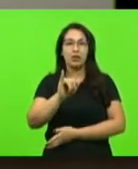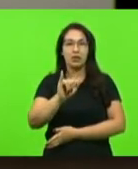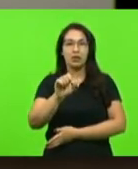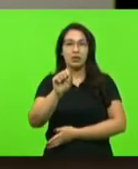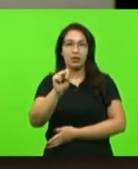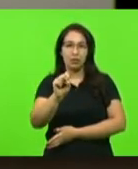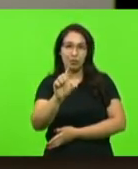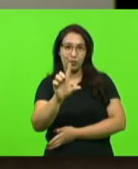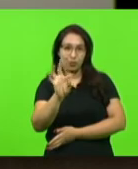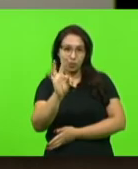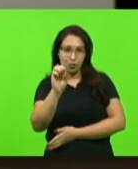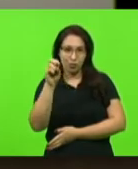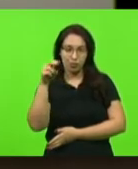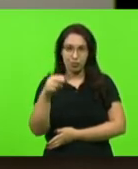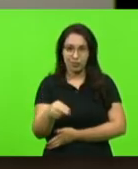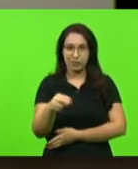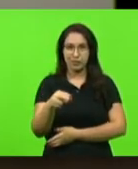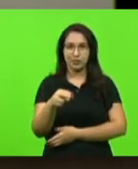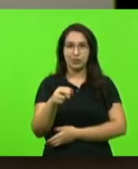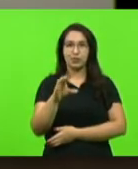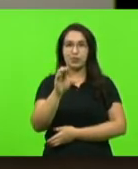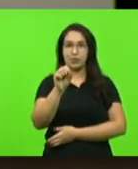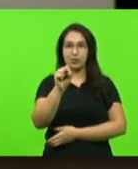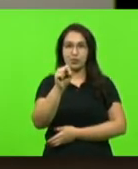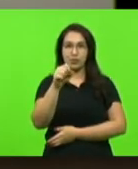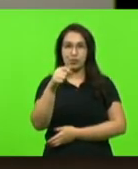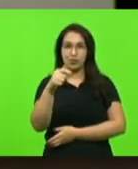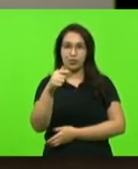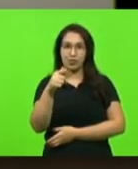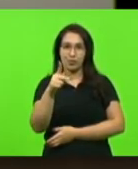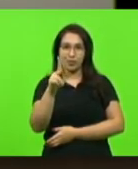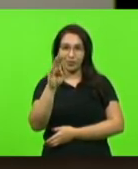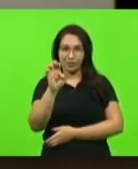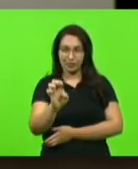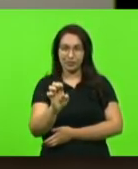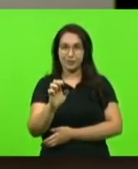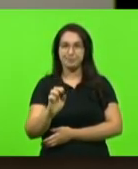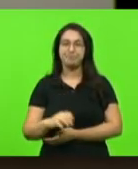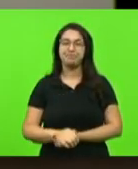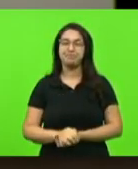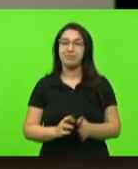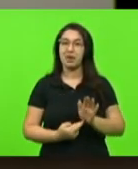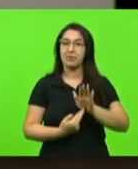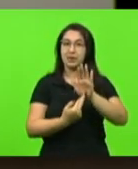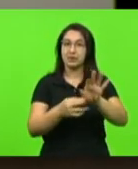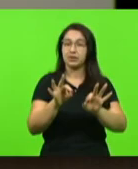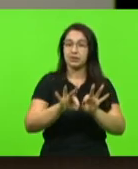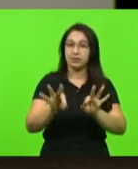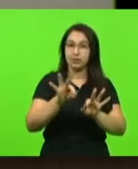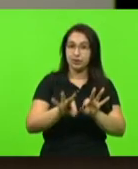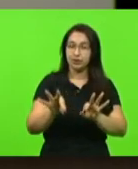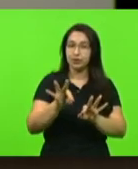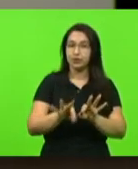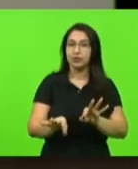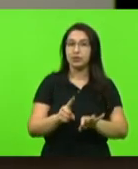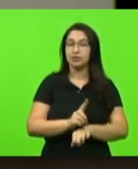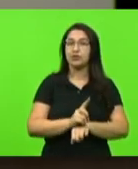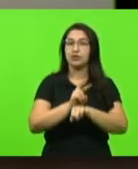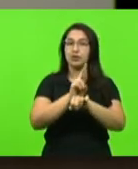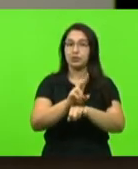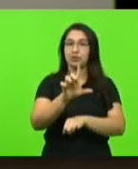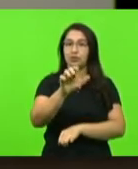Sonkowski, e em nome da instituição homenageada, a senhora diretora-geral do LACEM,